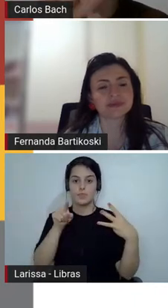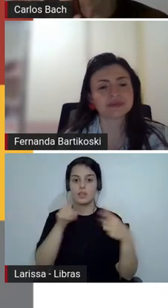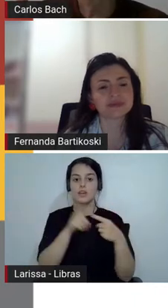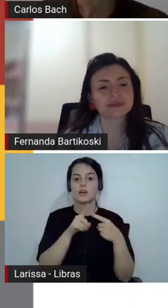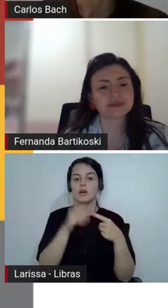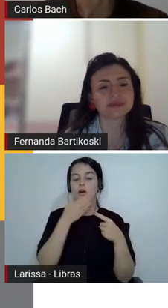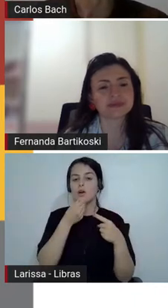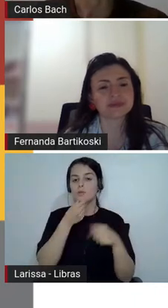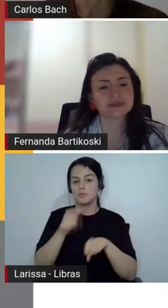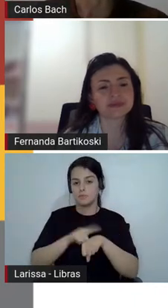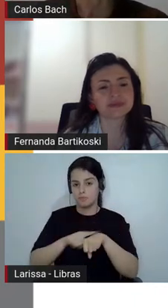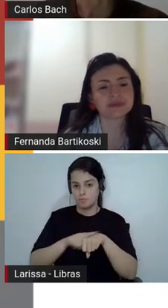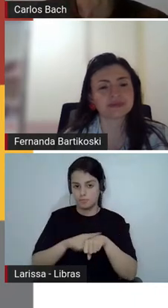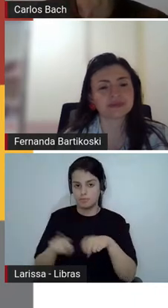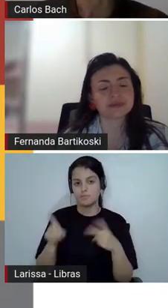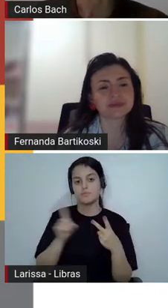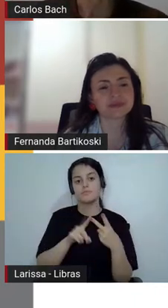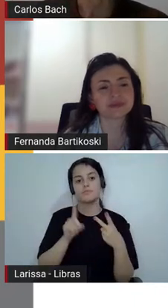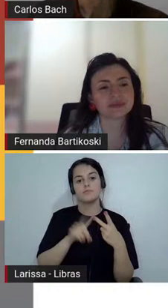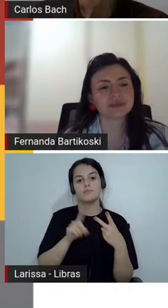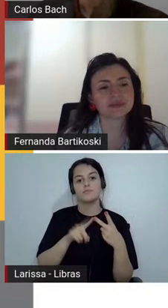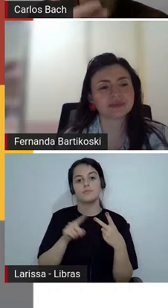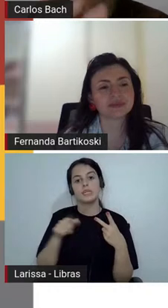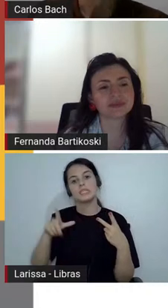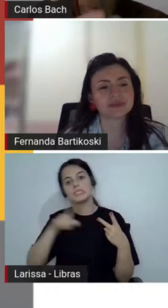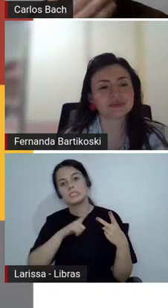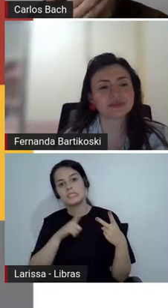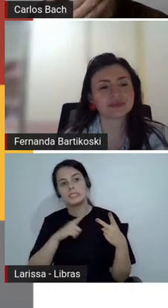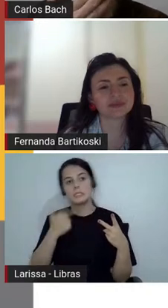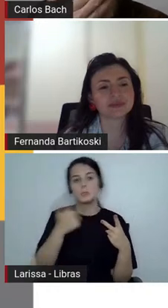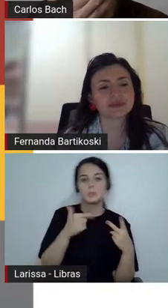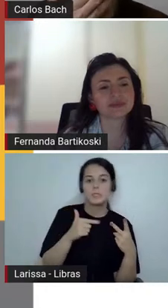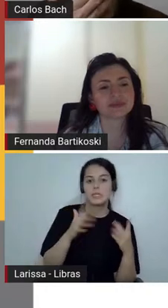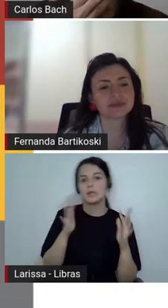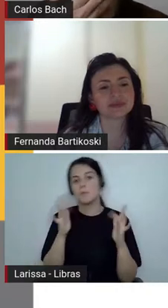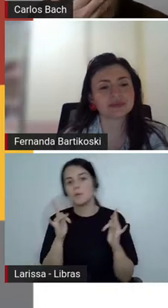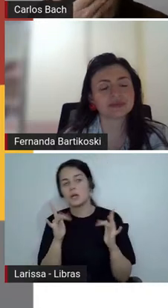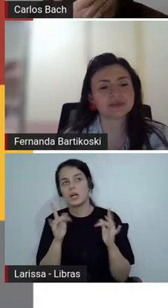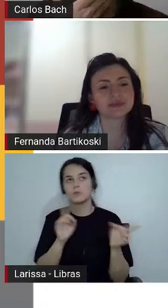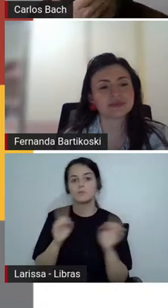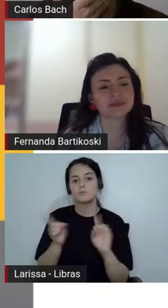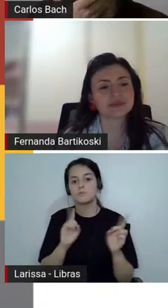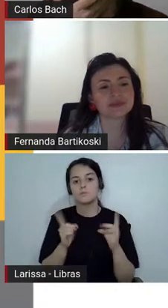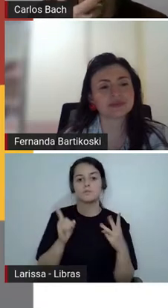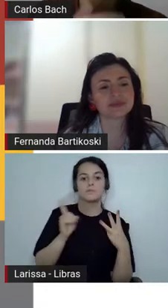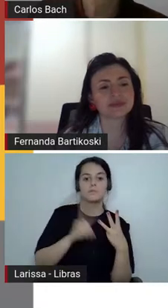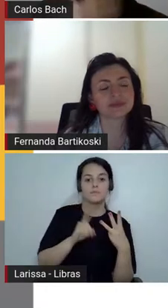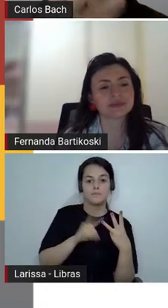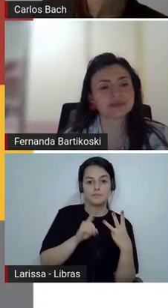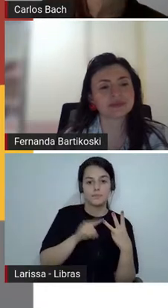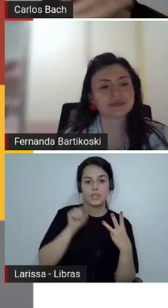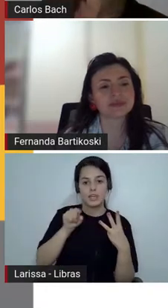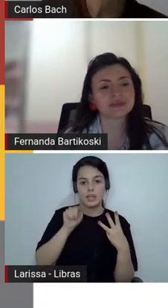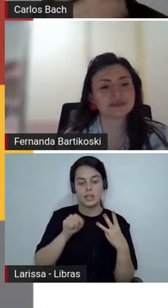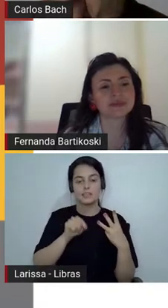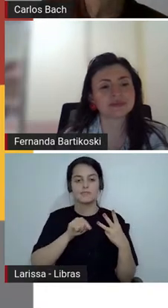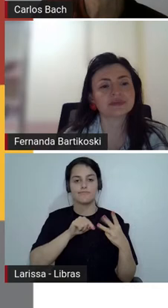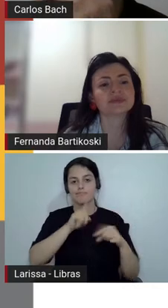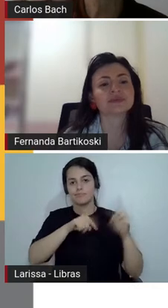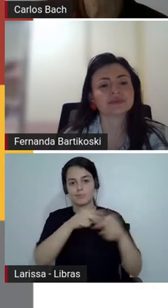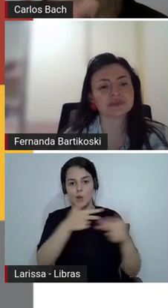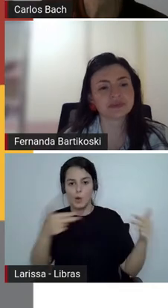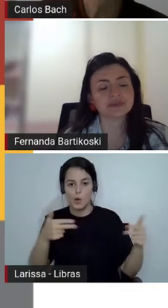ter ou não ter namorado do Arthur da Távola e catadores de tralhas e sonhos no Milton Ratum e vocês podem aí